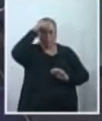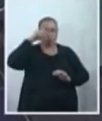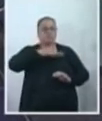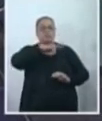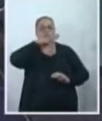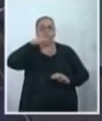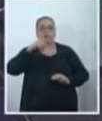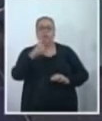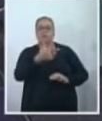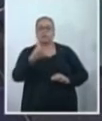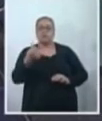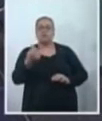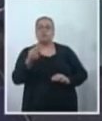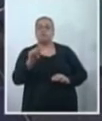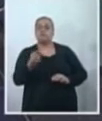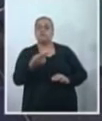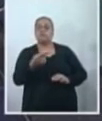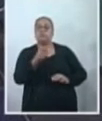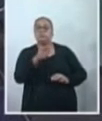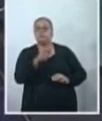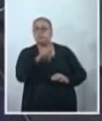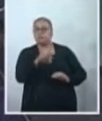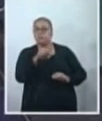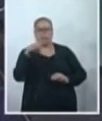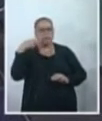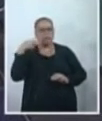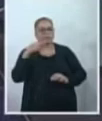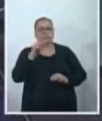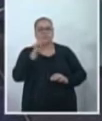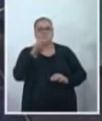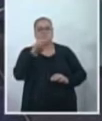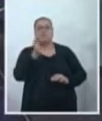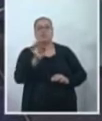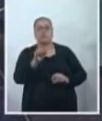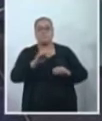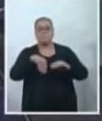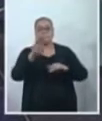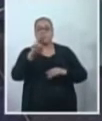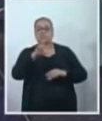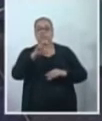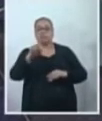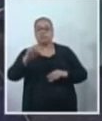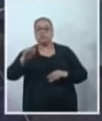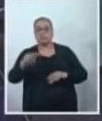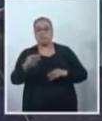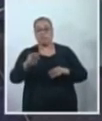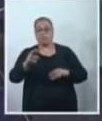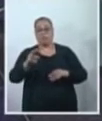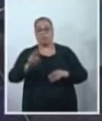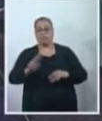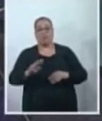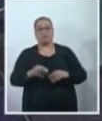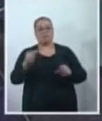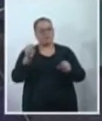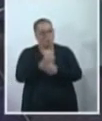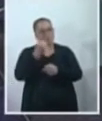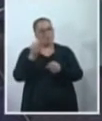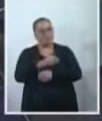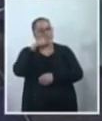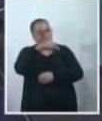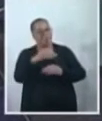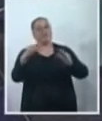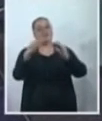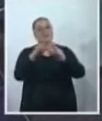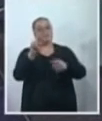que vem, é 21 mil. O que a vereadora sugere é mais 500 mil reais. Então, é a construção dessa Casa Abrigo. Exatamente.